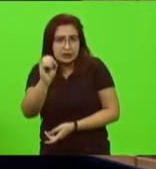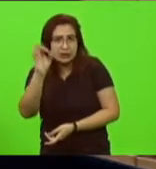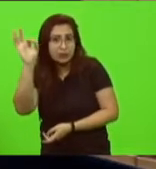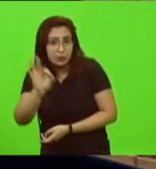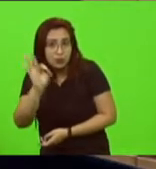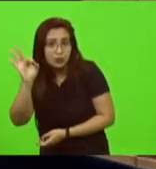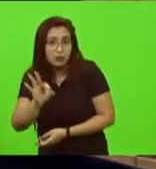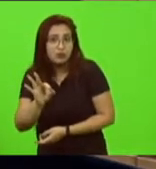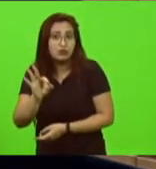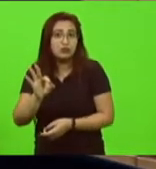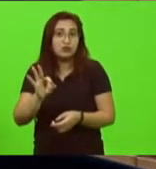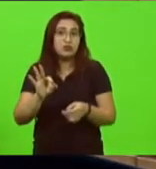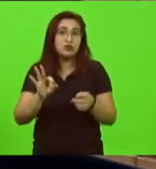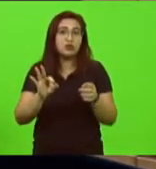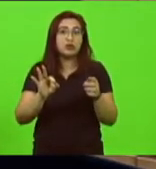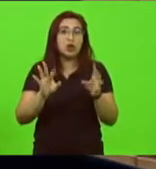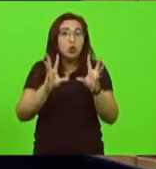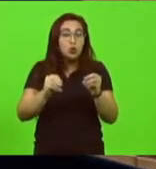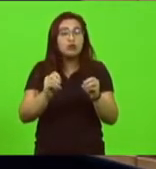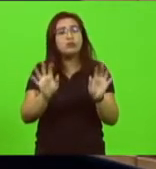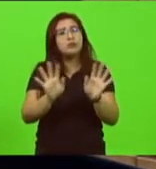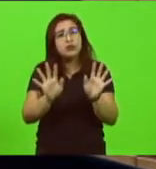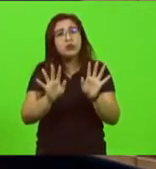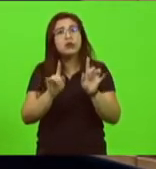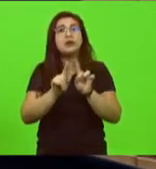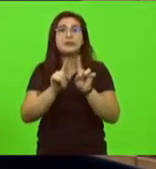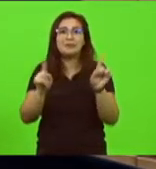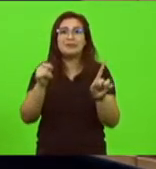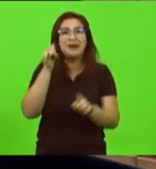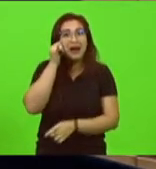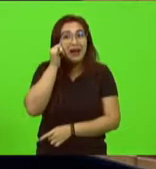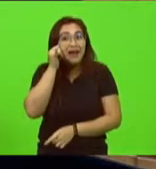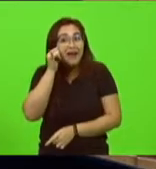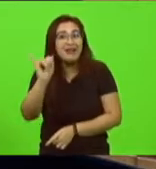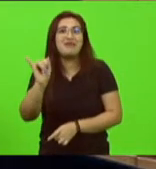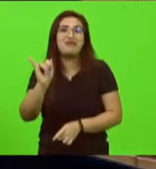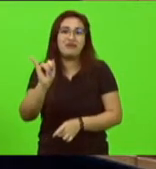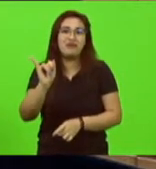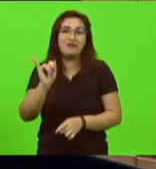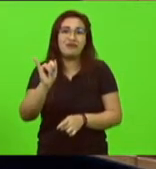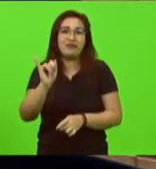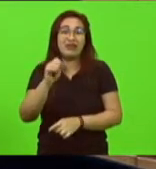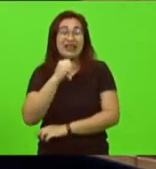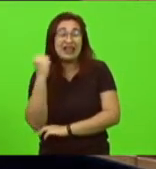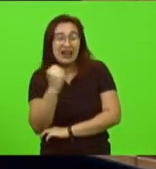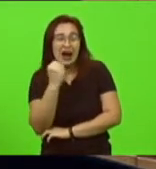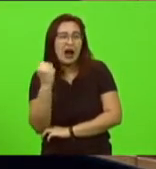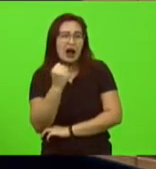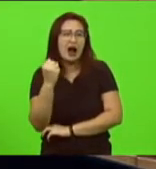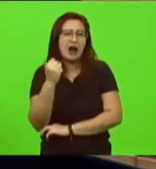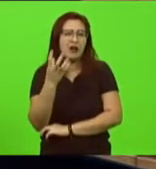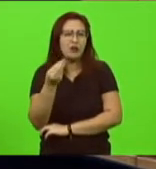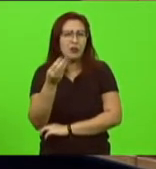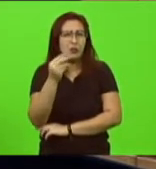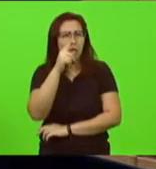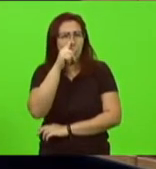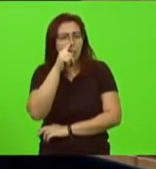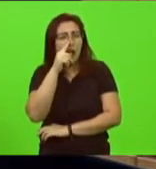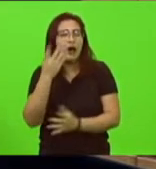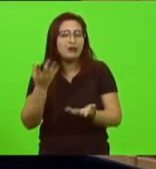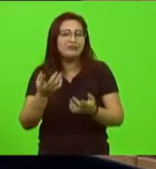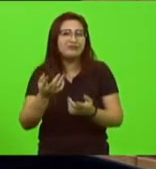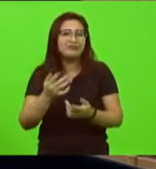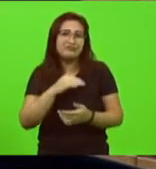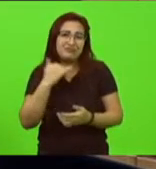na prevenção principalmente do agravamento da hospitalização e dos casos de óbito